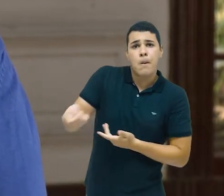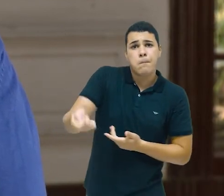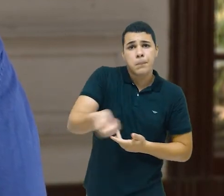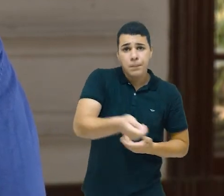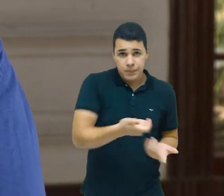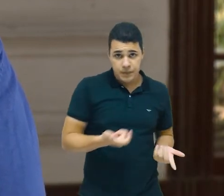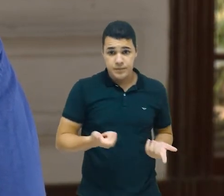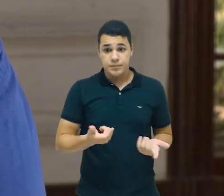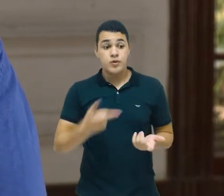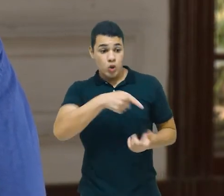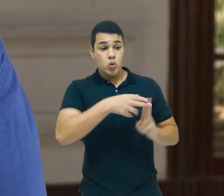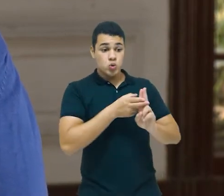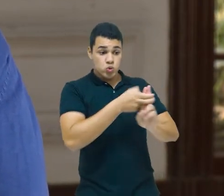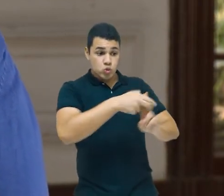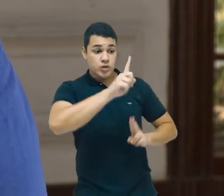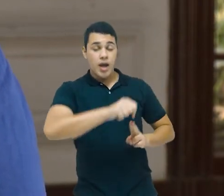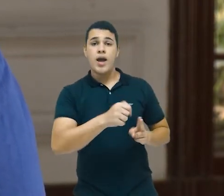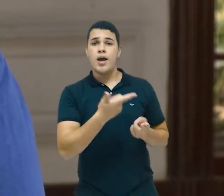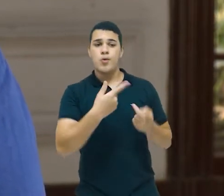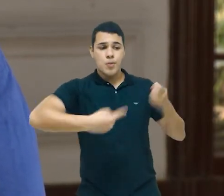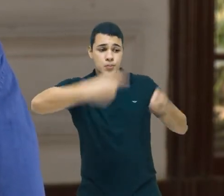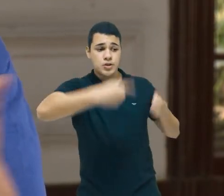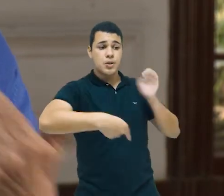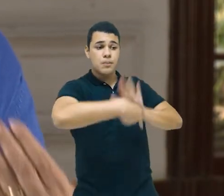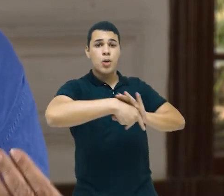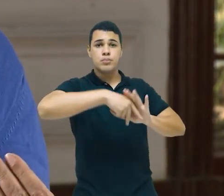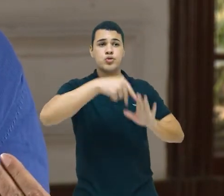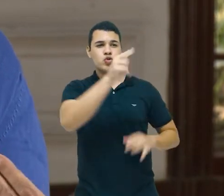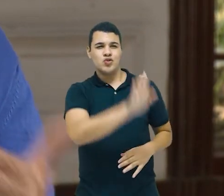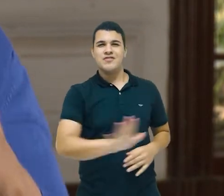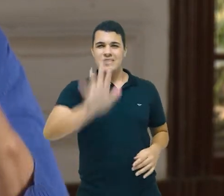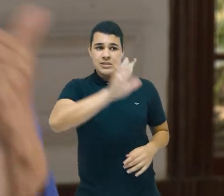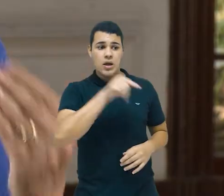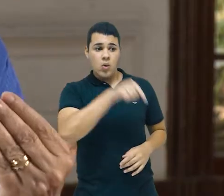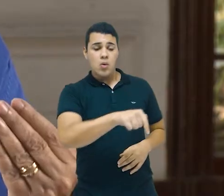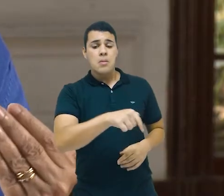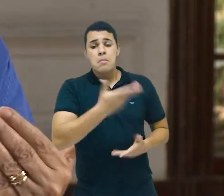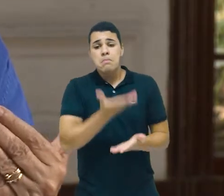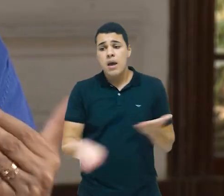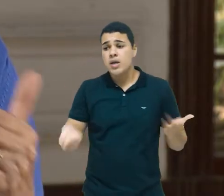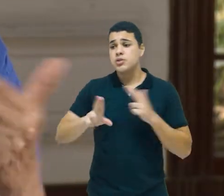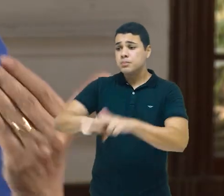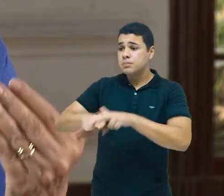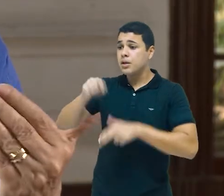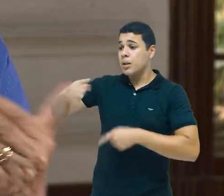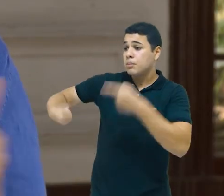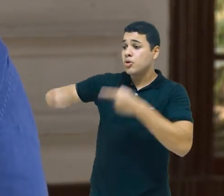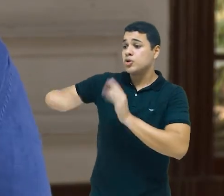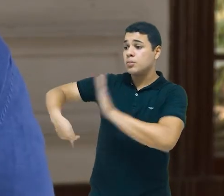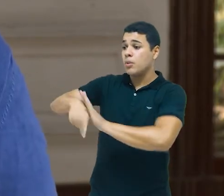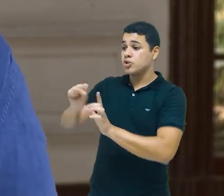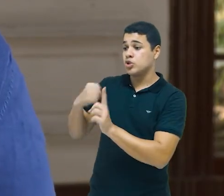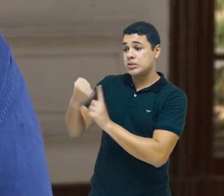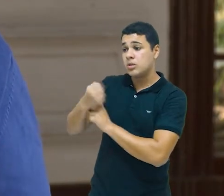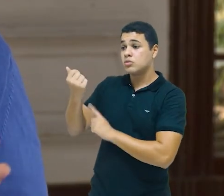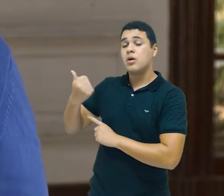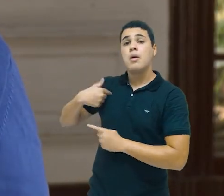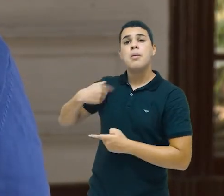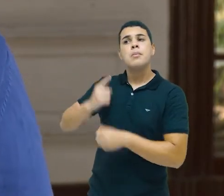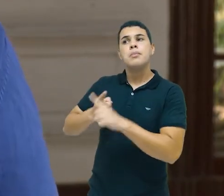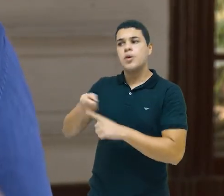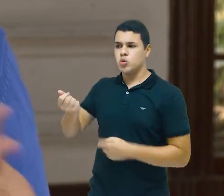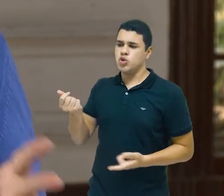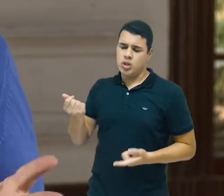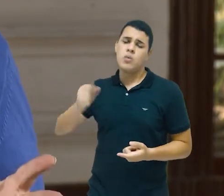O SUS, que é uma política universal, ele perde para uma política social, que é muito importante, porque a renda emergencial, não há